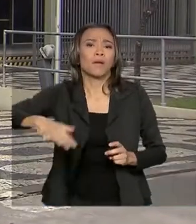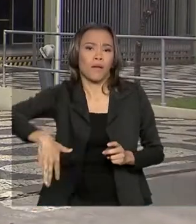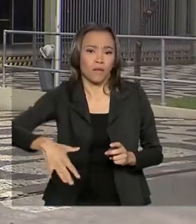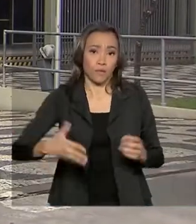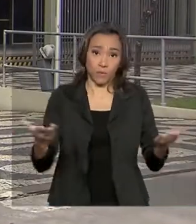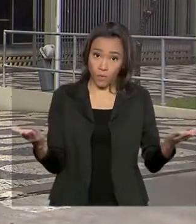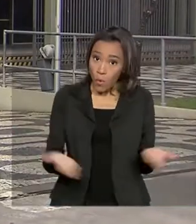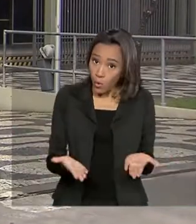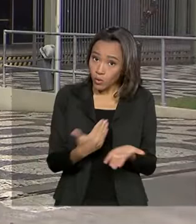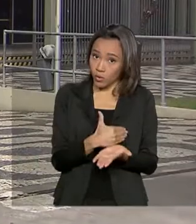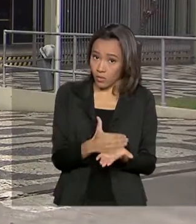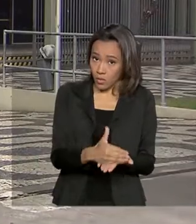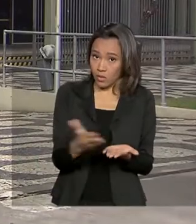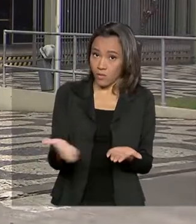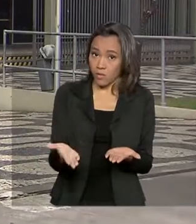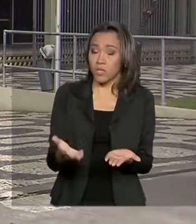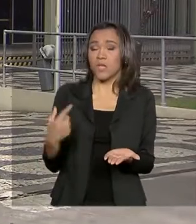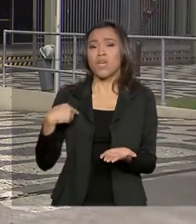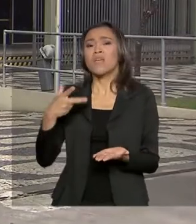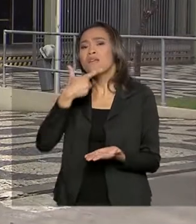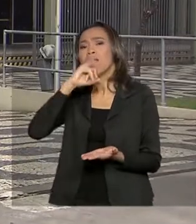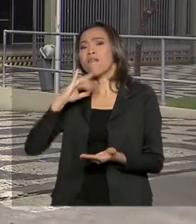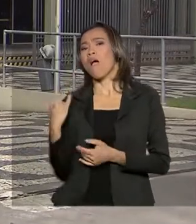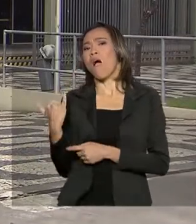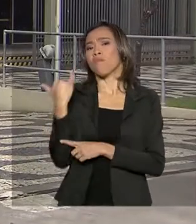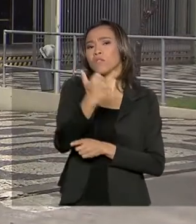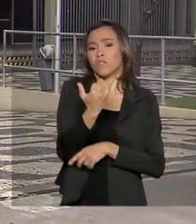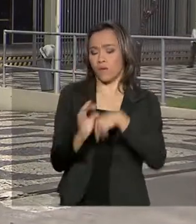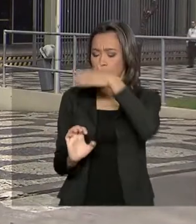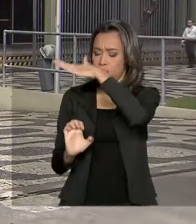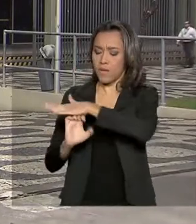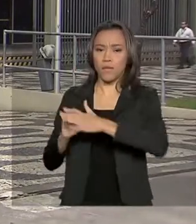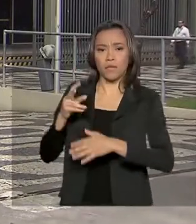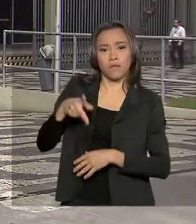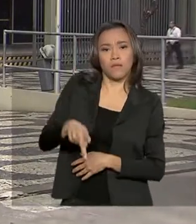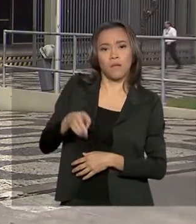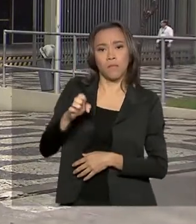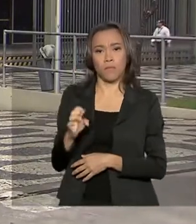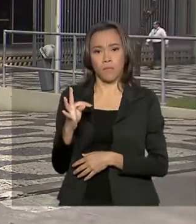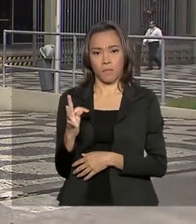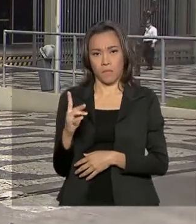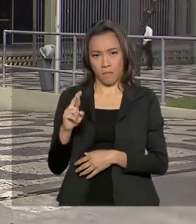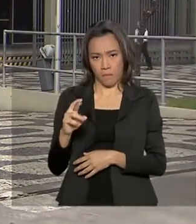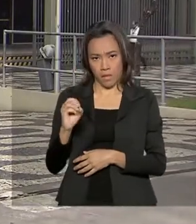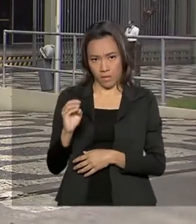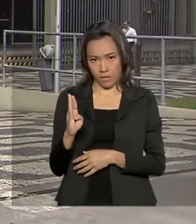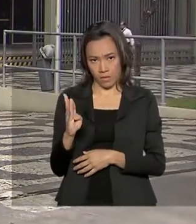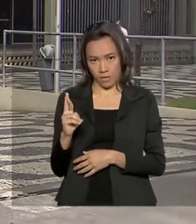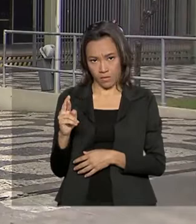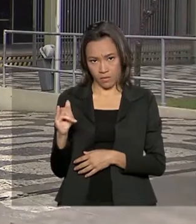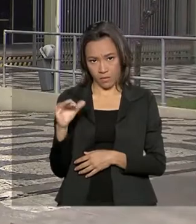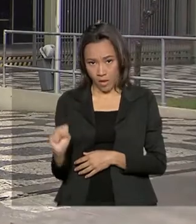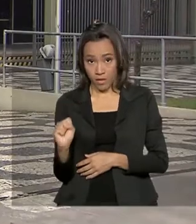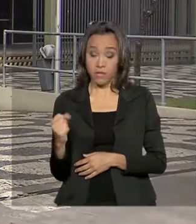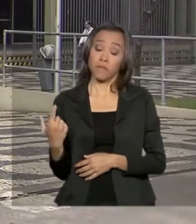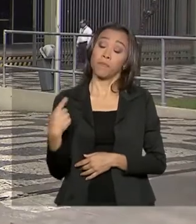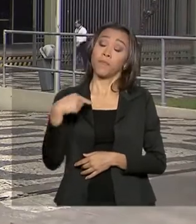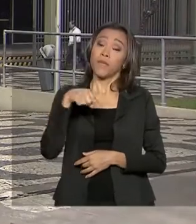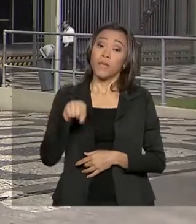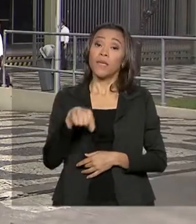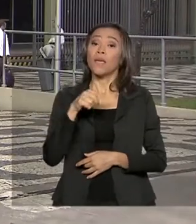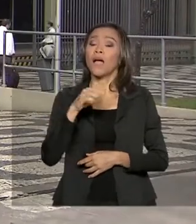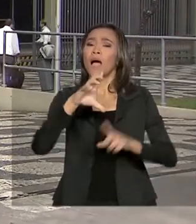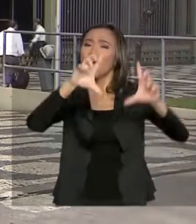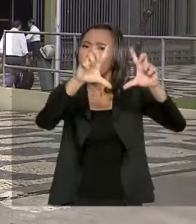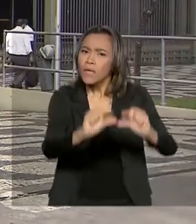hoje. A informação foi confirmada pela Petrobras, mas, de acordo com a Federação Nacional do Comércio de Combustíveis, a Fê Combustíveis, a redução do preço